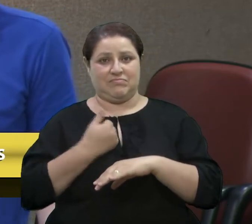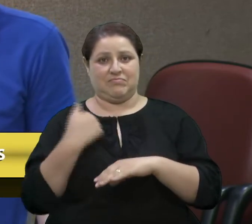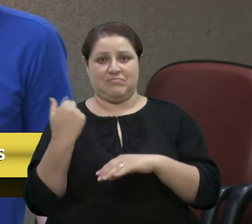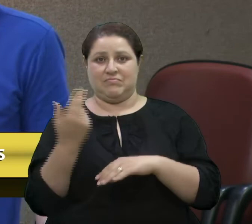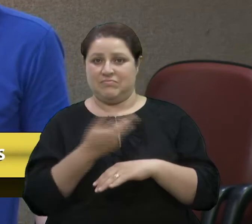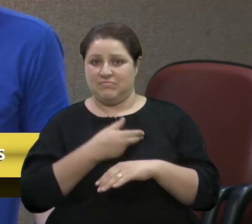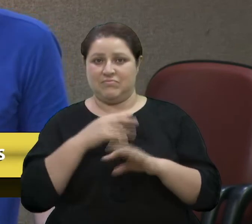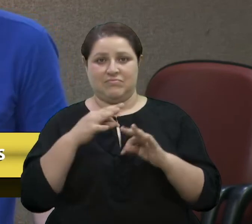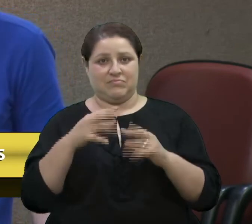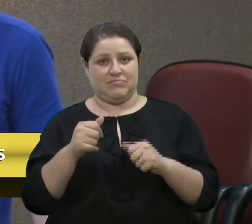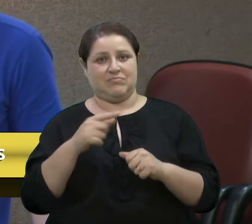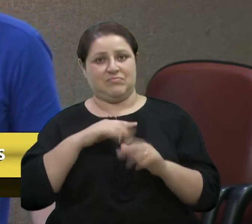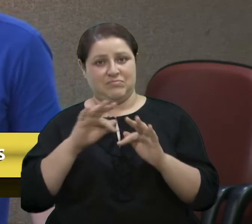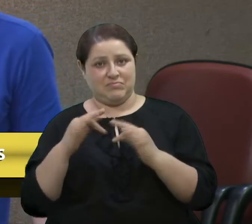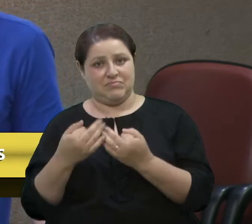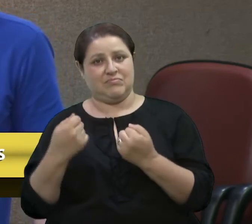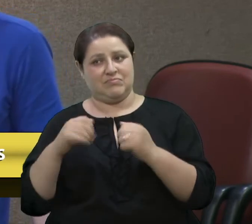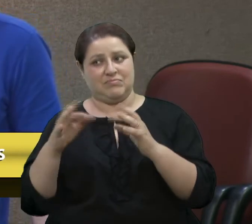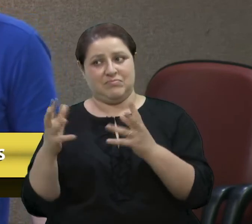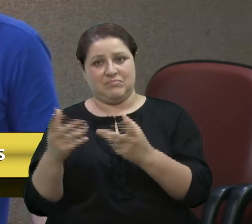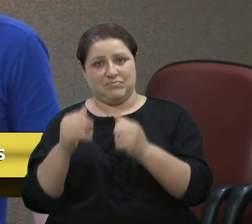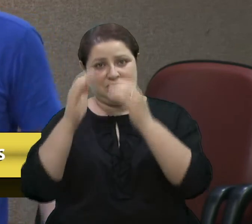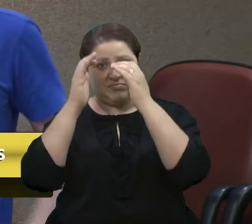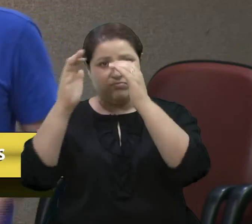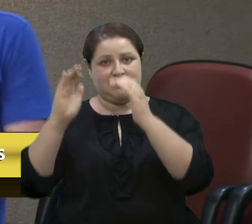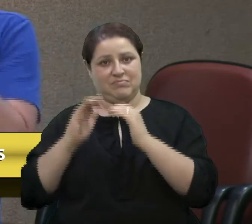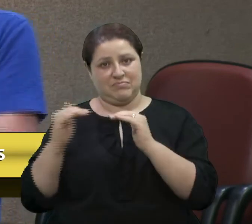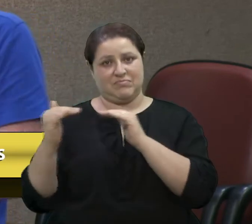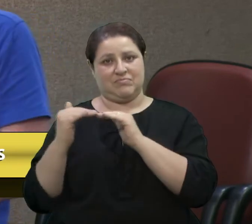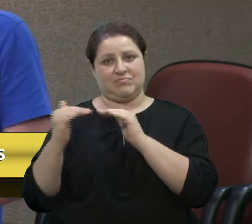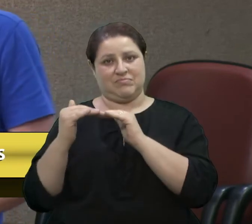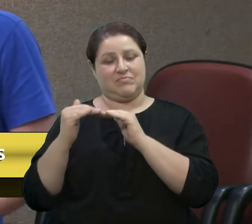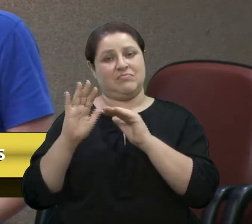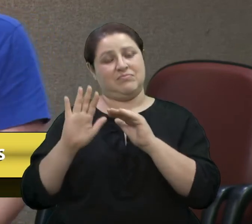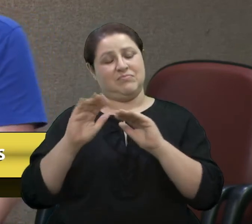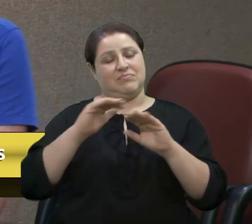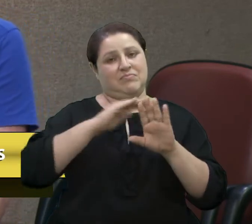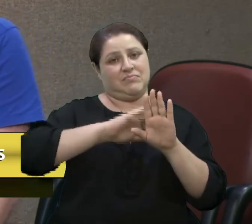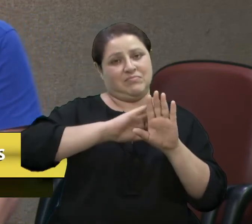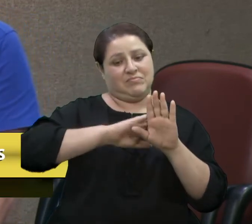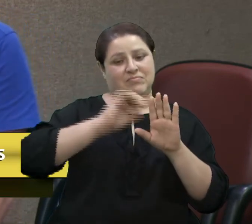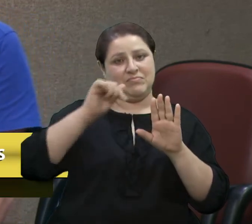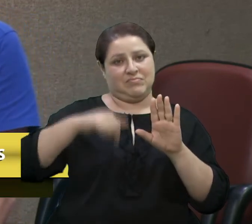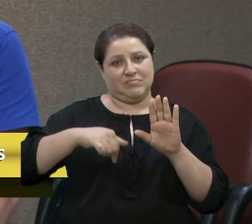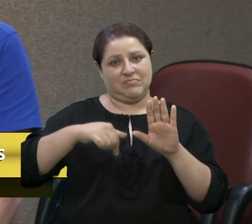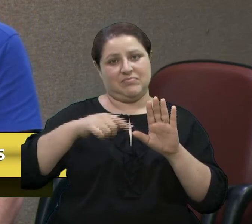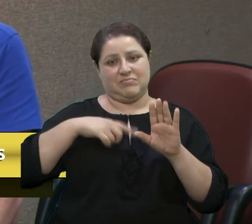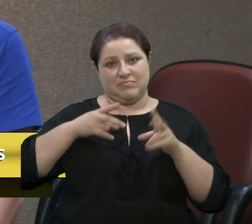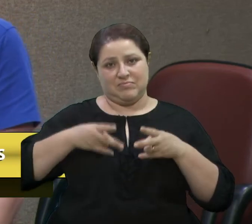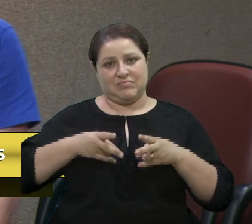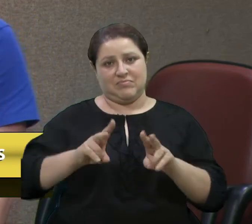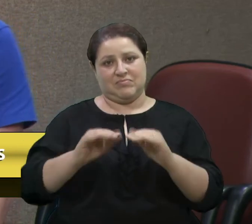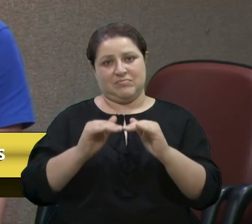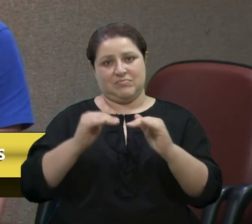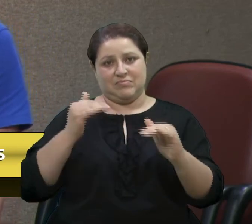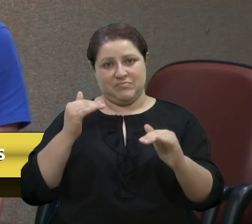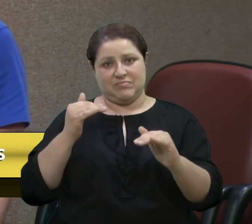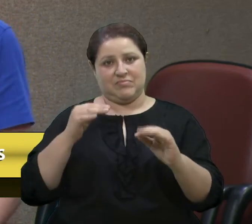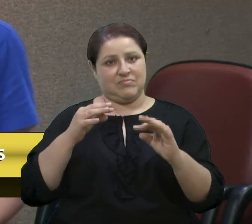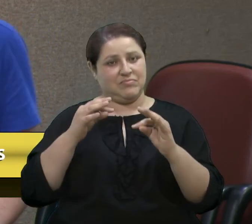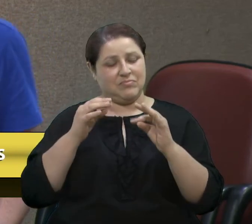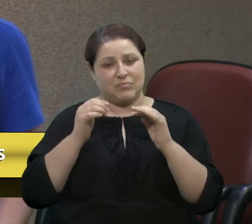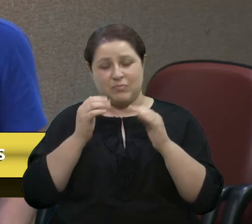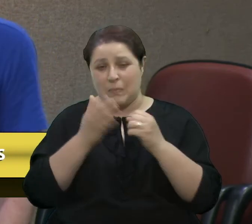temos famílias e todos precisamos nos respeitar, e eu concordo com a senhora, mas ideologicamente, aqui dentro, gente seguirá discordando de basicamente tudo,